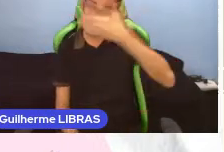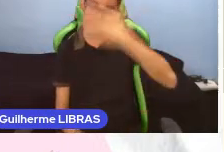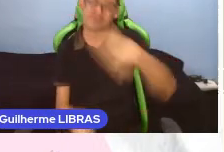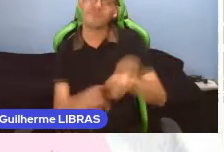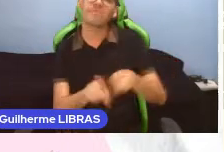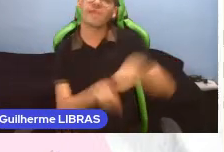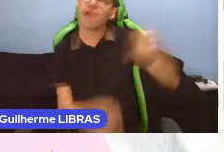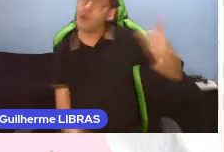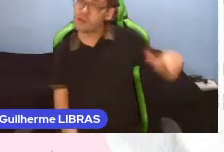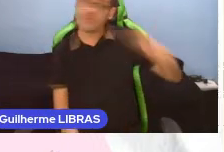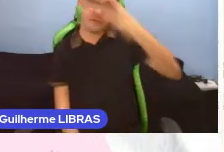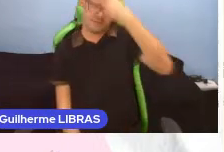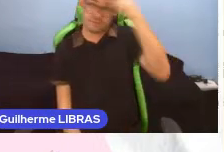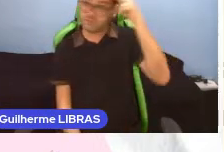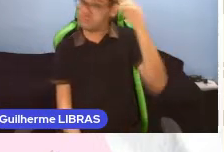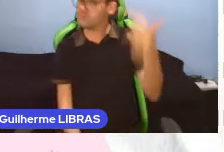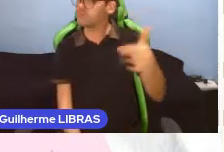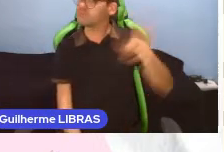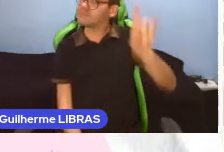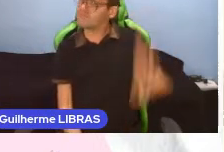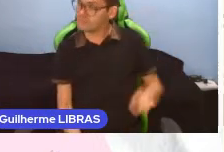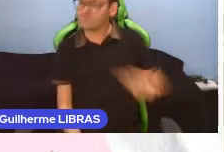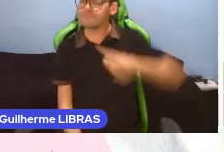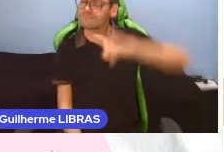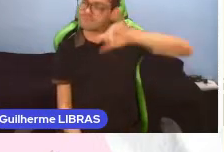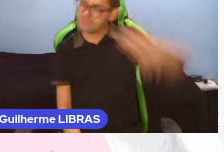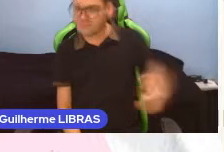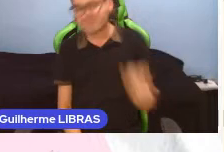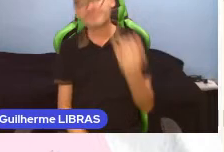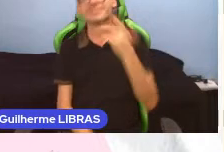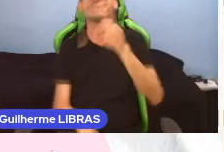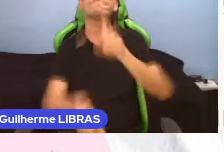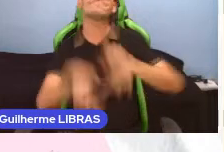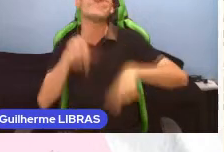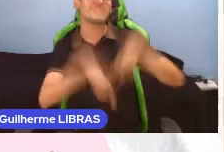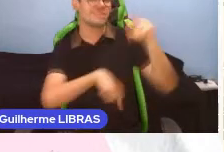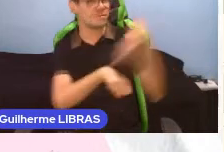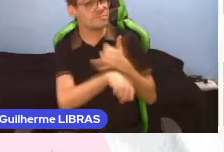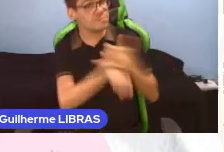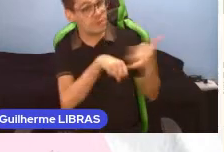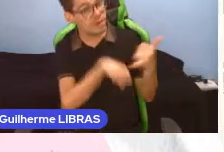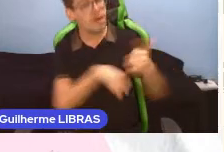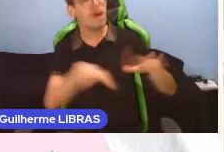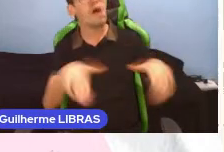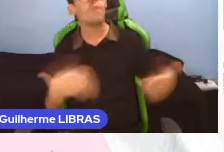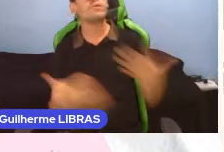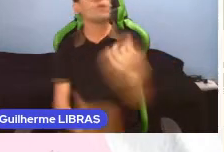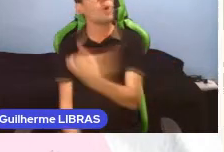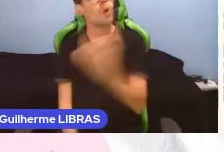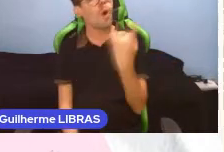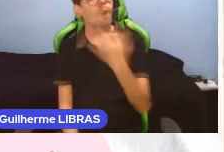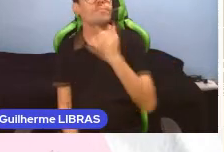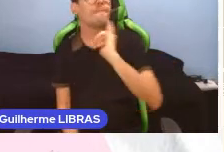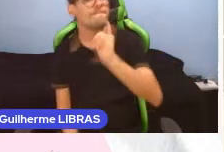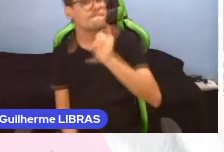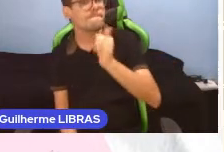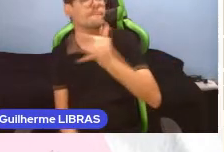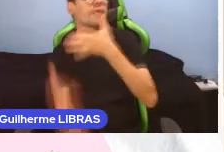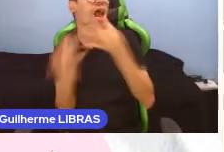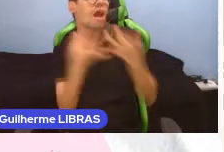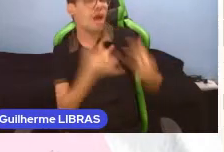ainda que sem deficiência, se beneficiam desse recurso. Quando descrevemos uma imagem, oferecemos a